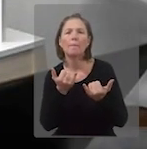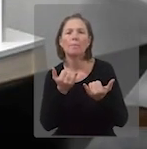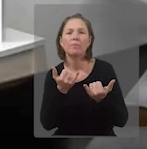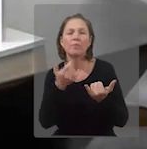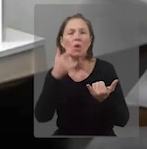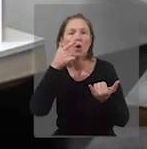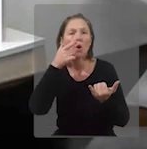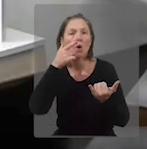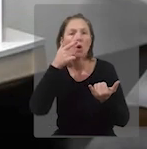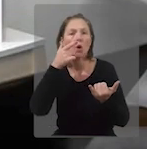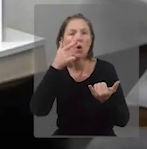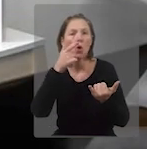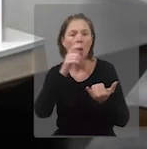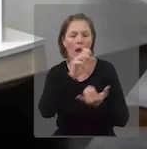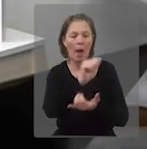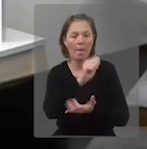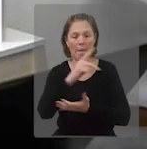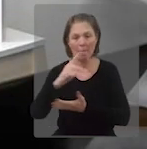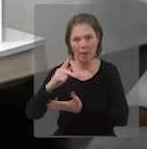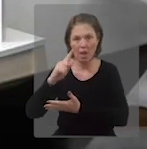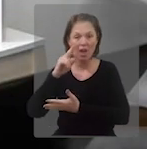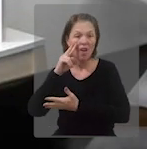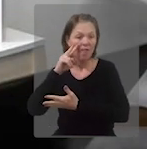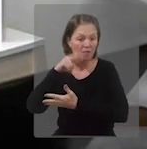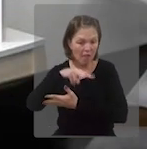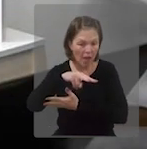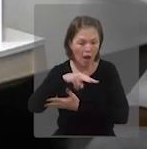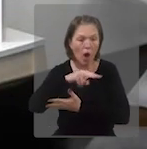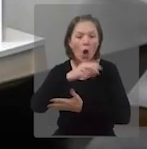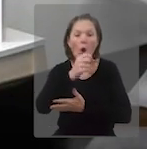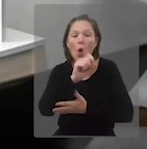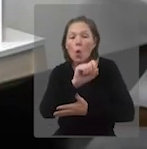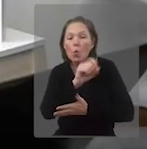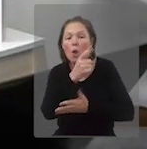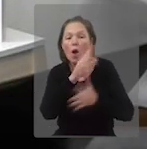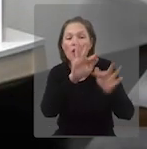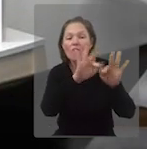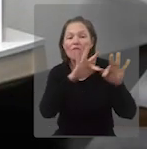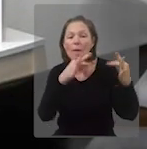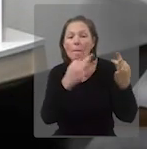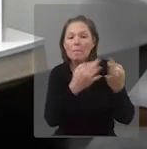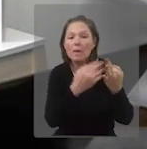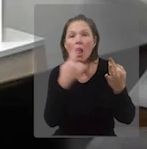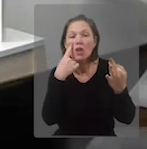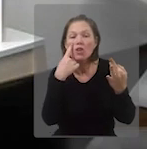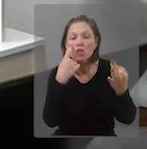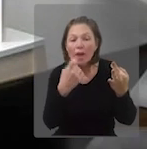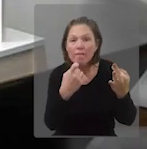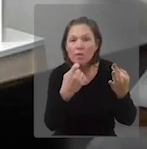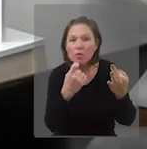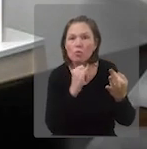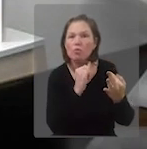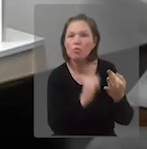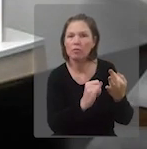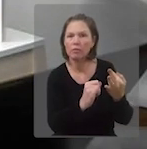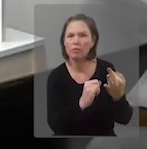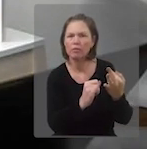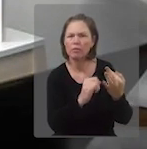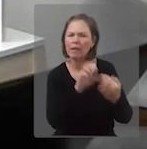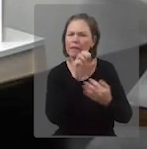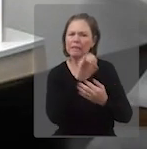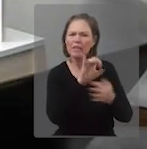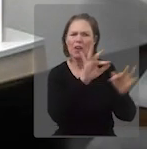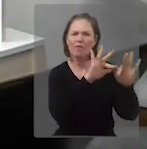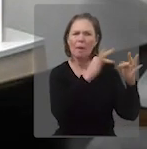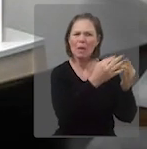consegue visualizar quando a família, quem da família visualizou um comunicado. Então, se você vê que diversas famílias,